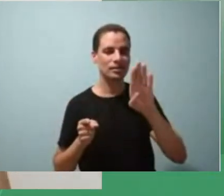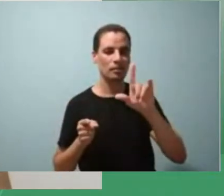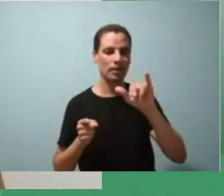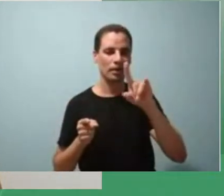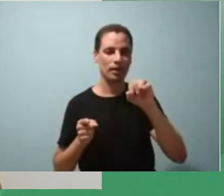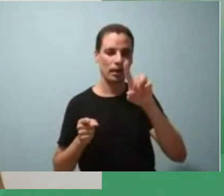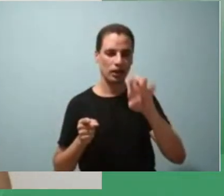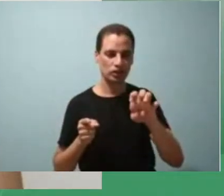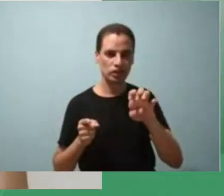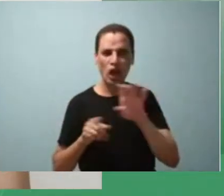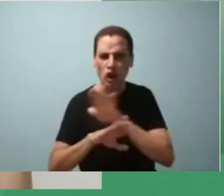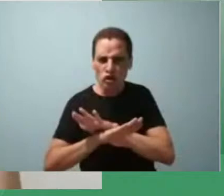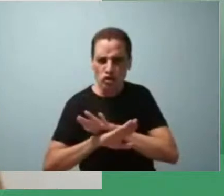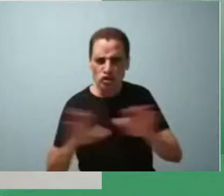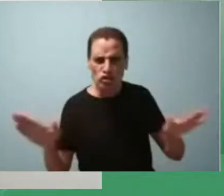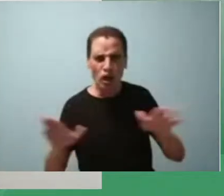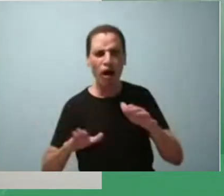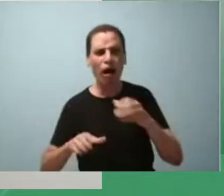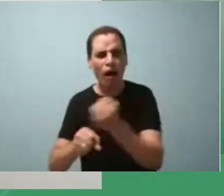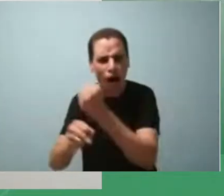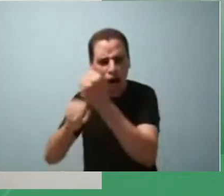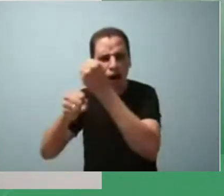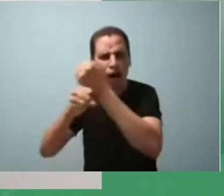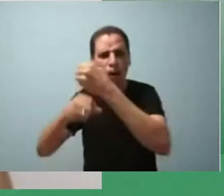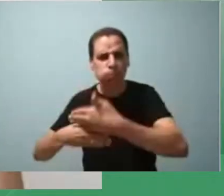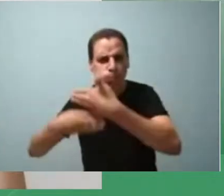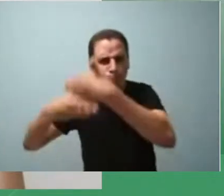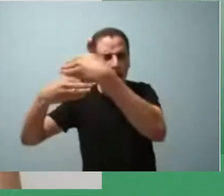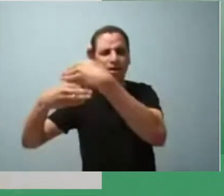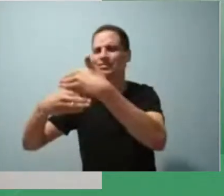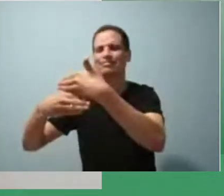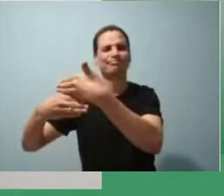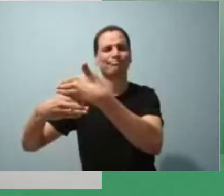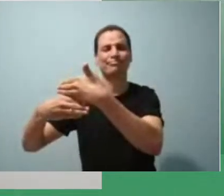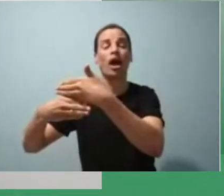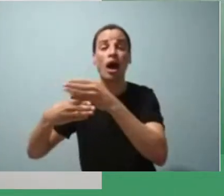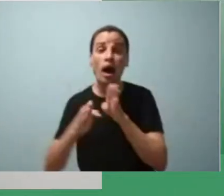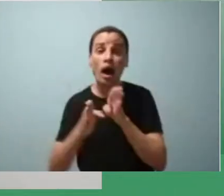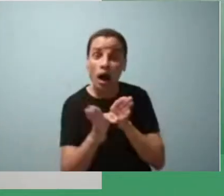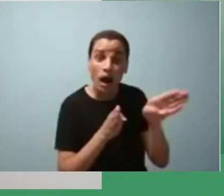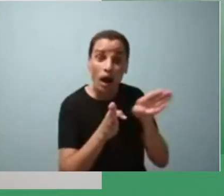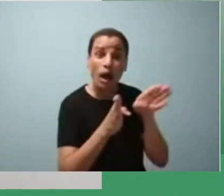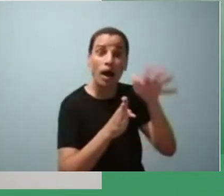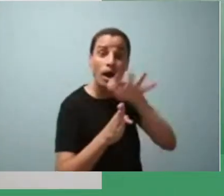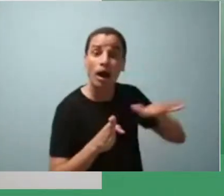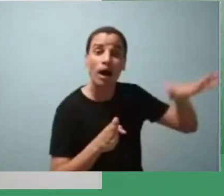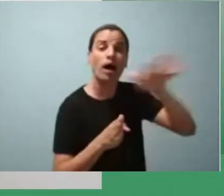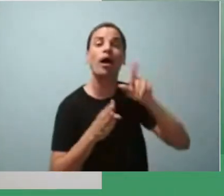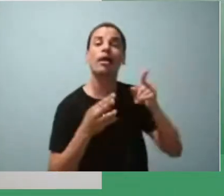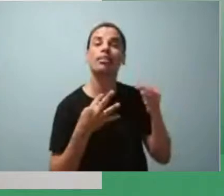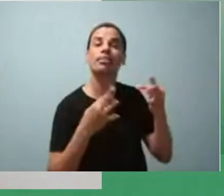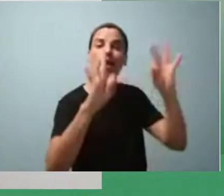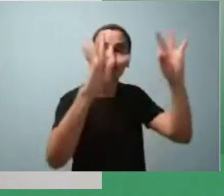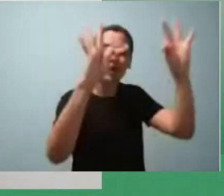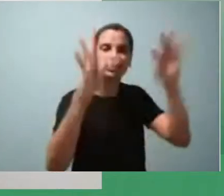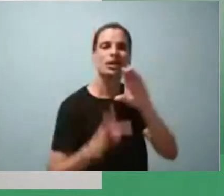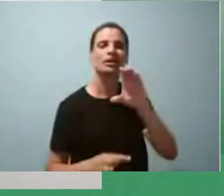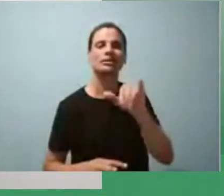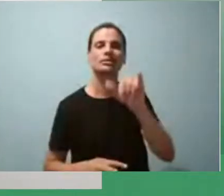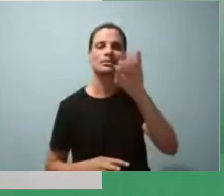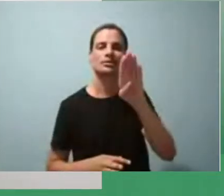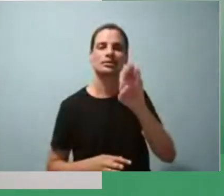arquitetônica, né? Agora a gente vai começar a pensar a acessibilidade no ciberespaço, a acessibilidade no contexto digital.